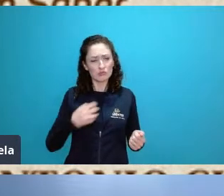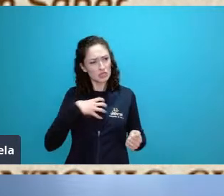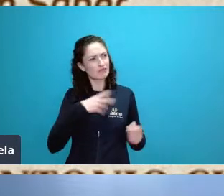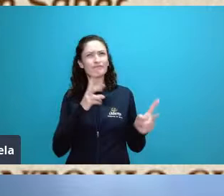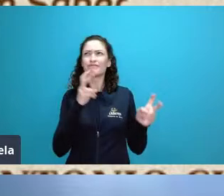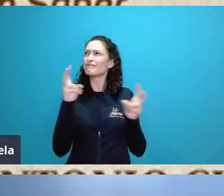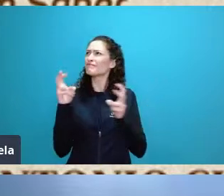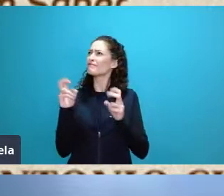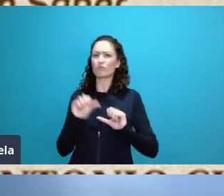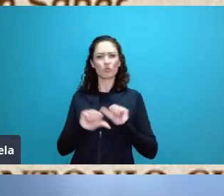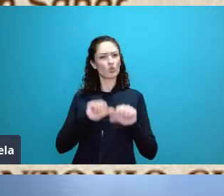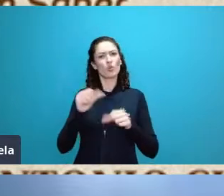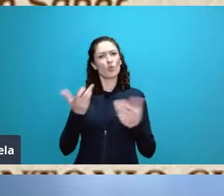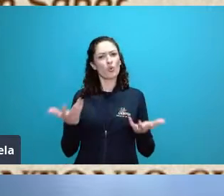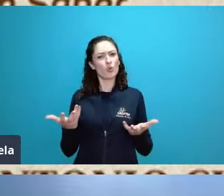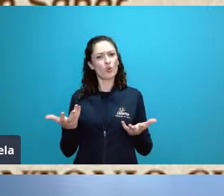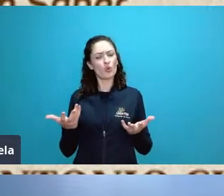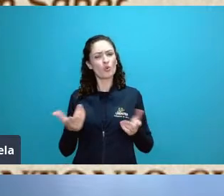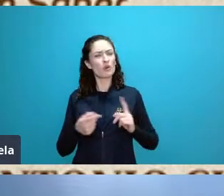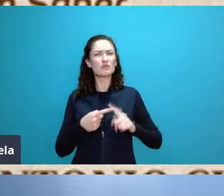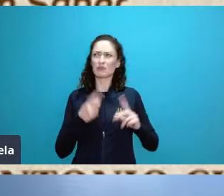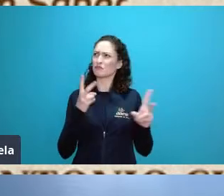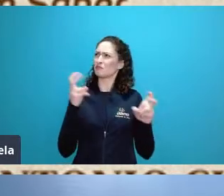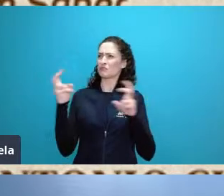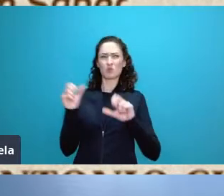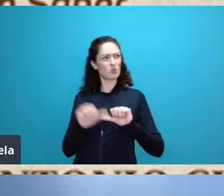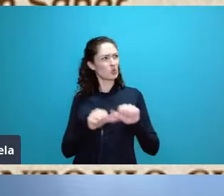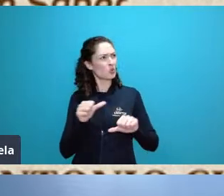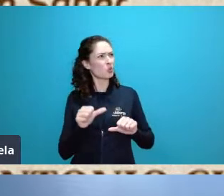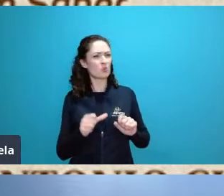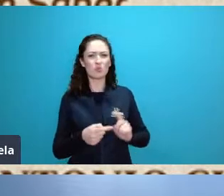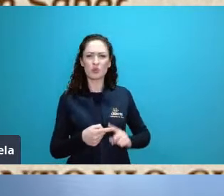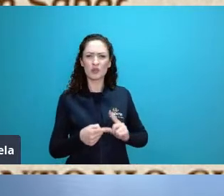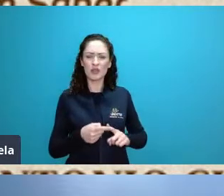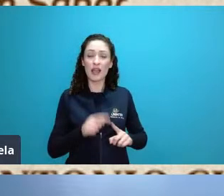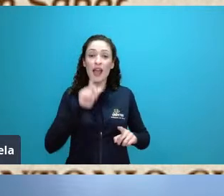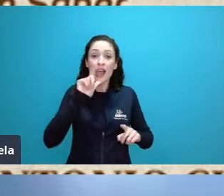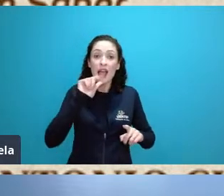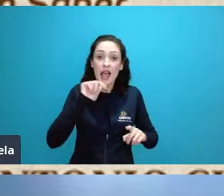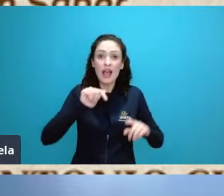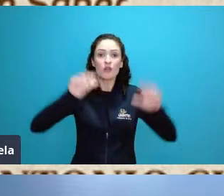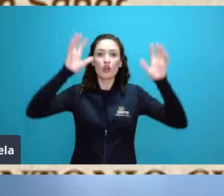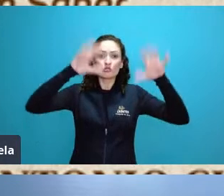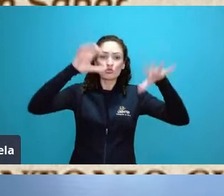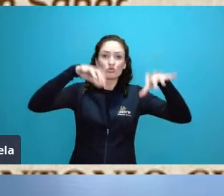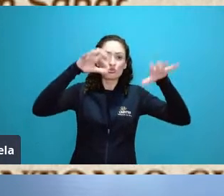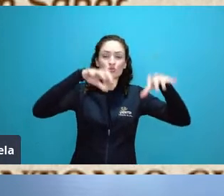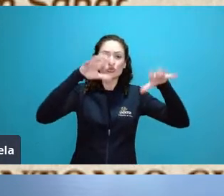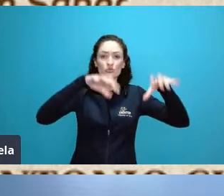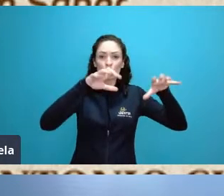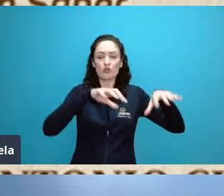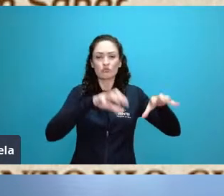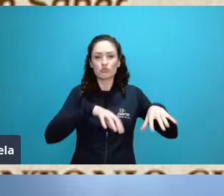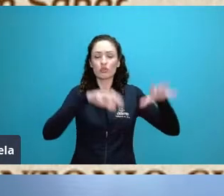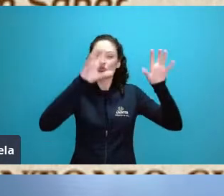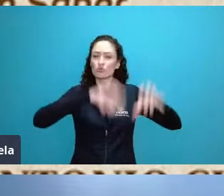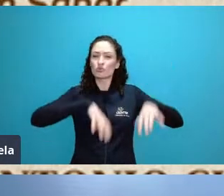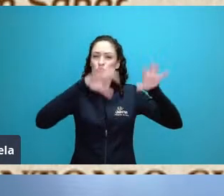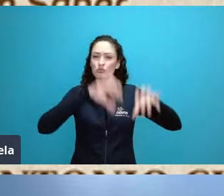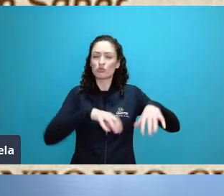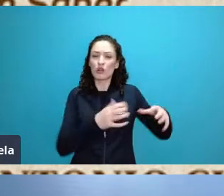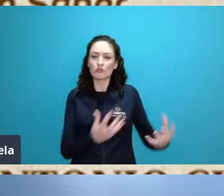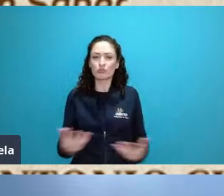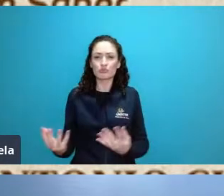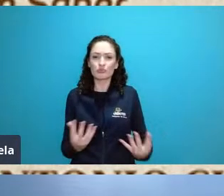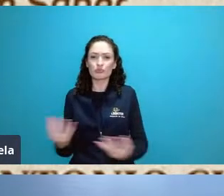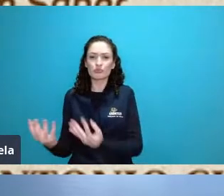do ciclo da água na nossa bacia hidrográfica então acho que esses temas são muito importantes para trabalhar com os